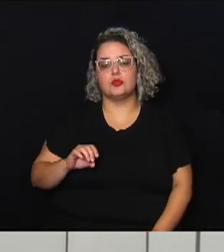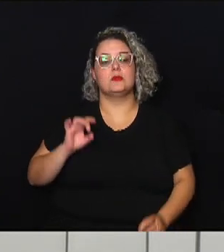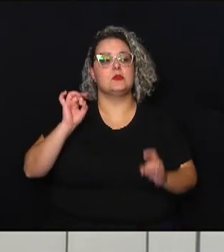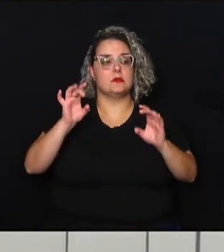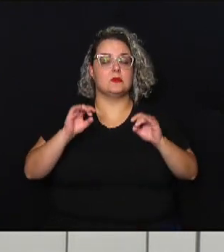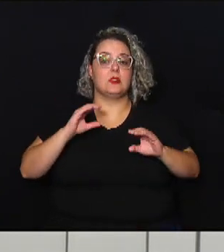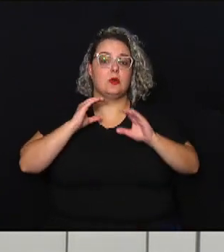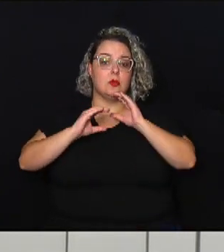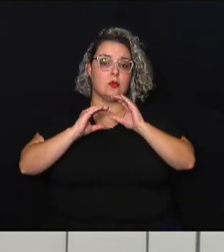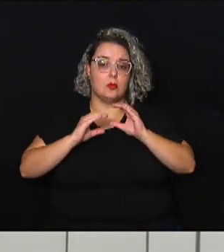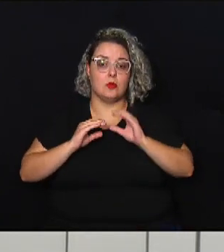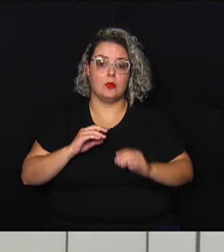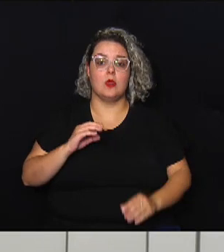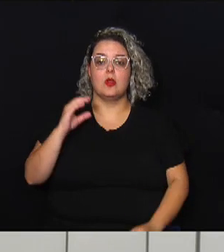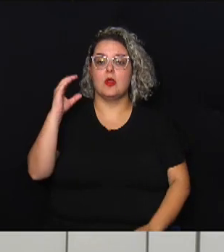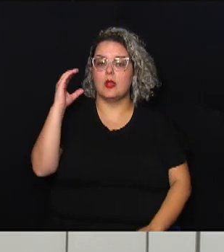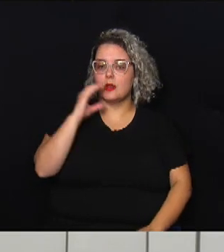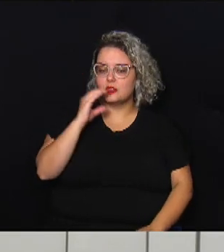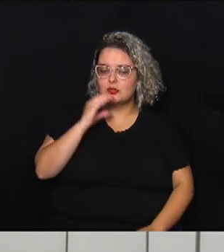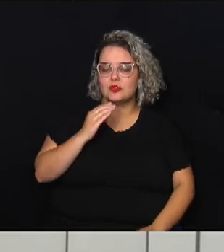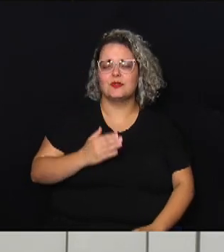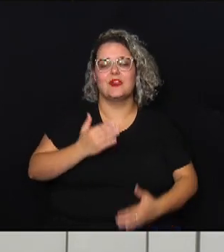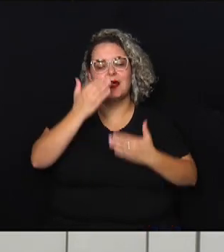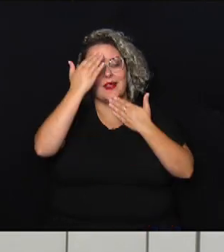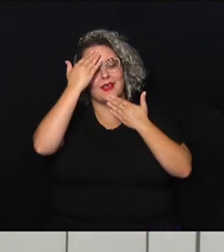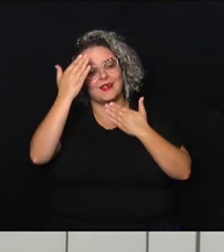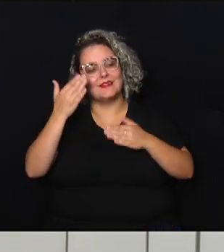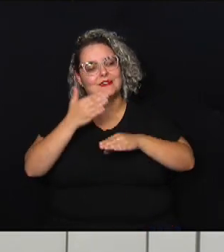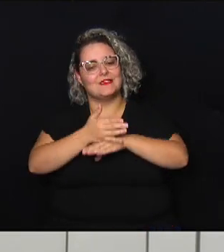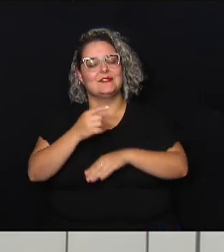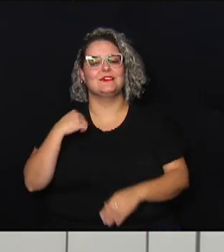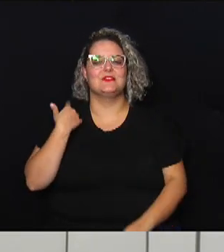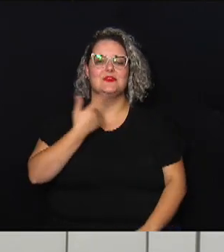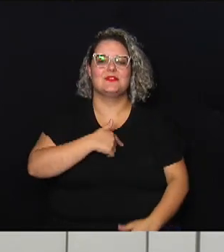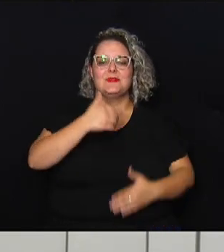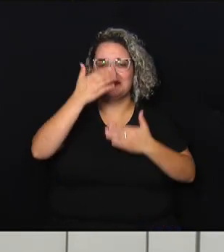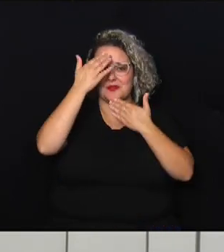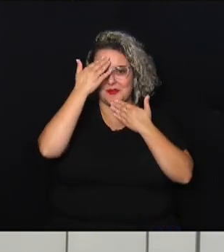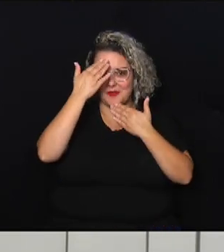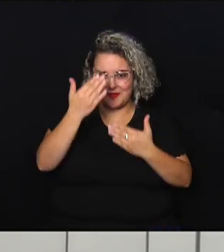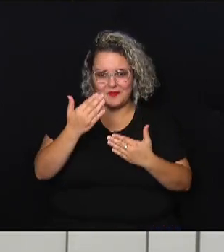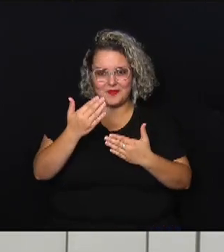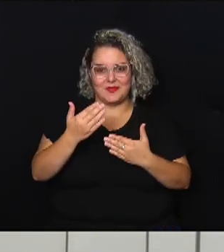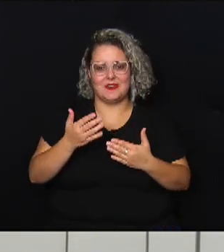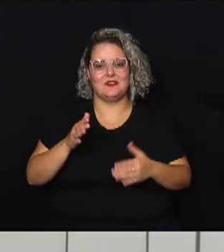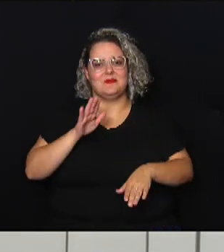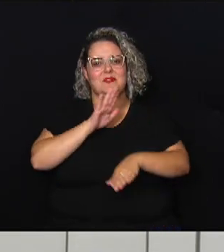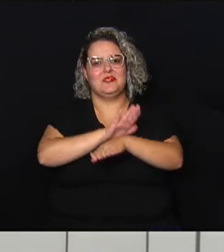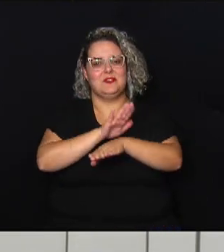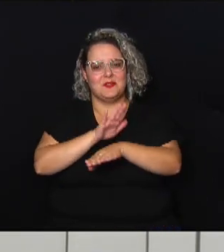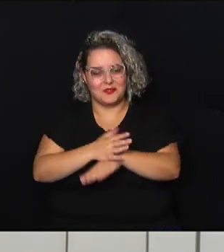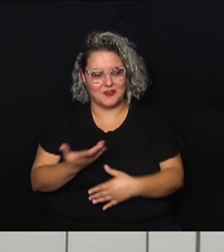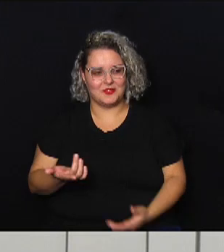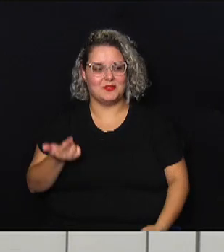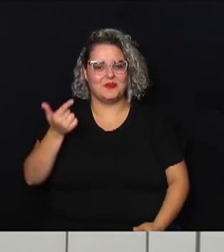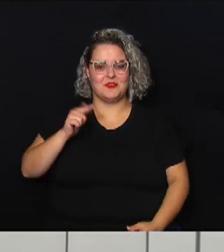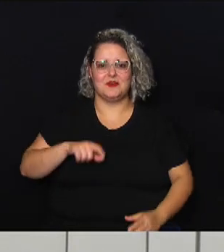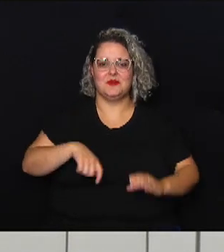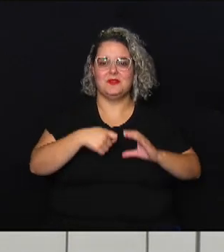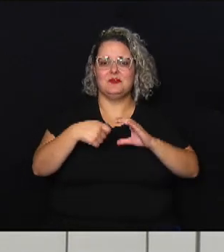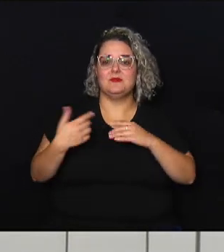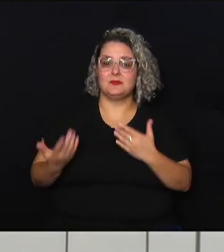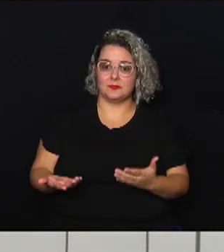comunicação crítica agradeço a sua participação conosco obrigada pela sua contribuição a gente continua aqui no estúdio